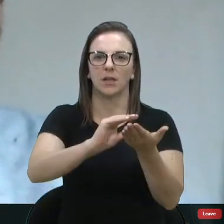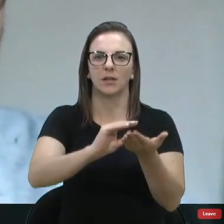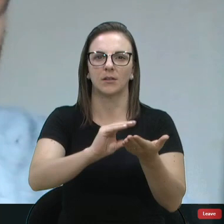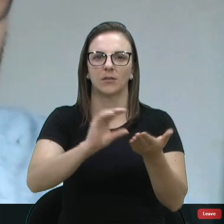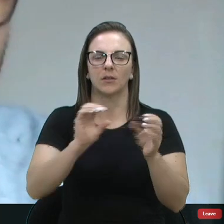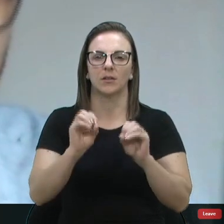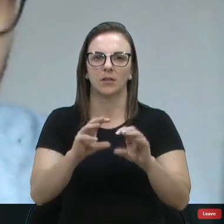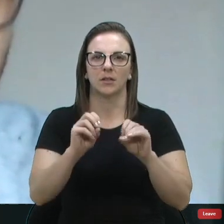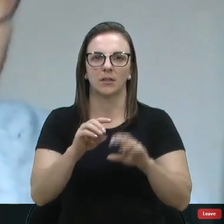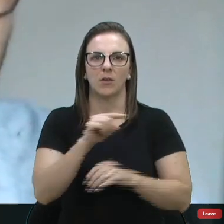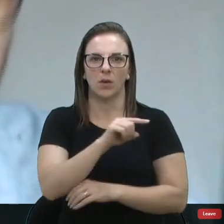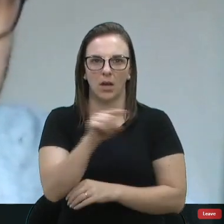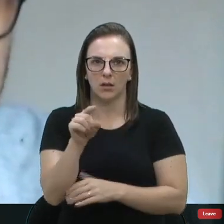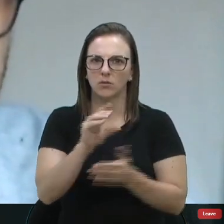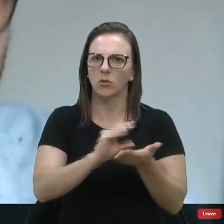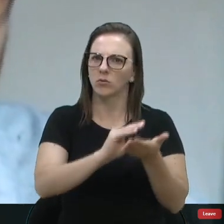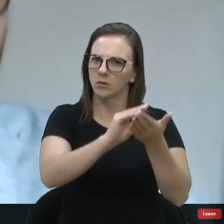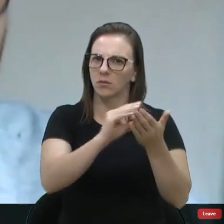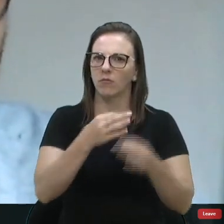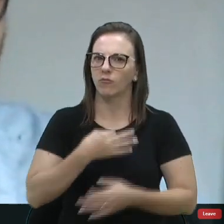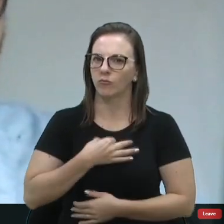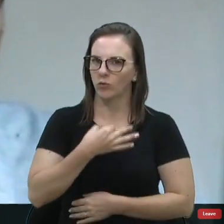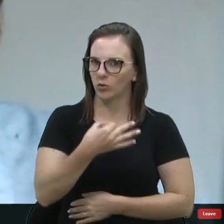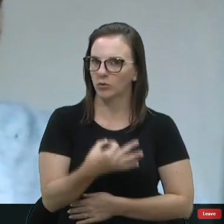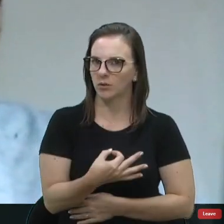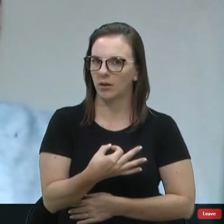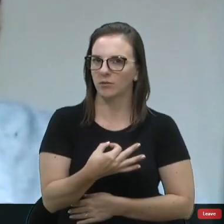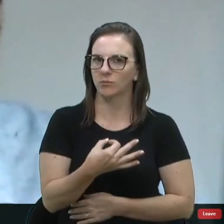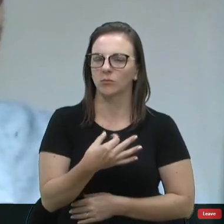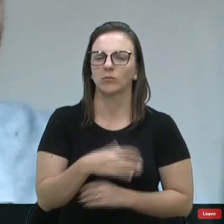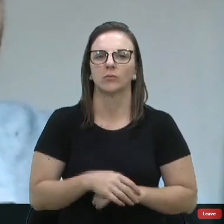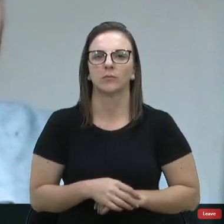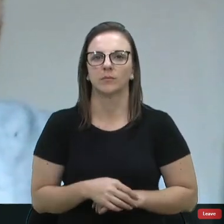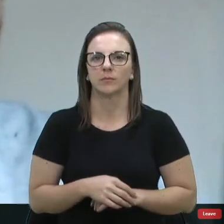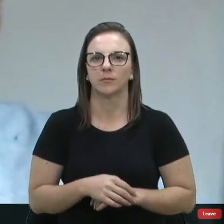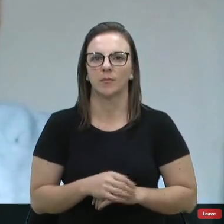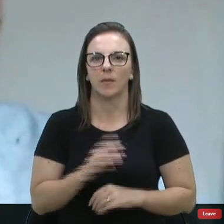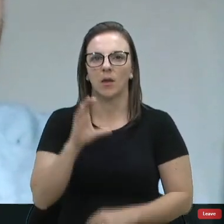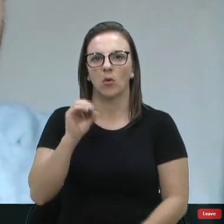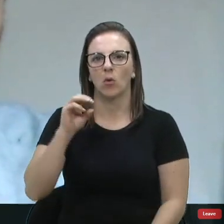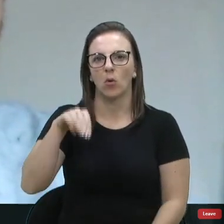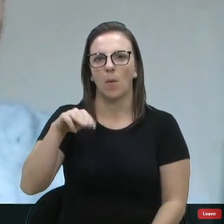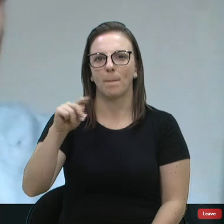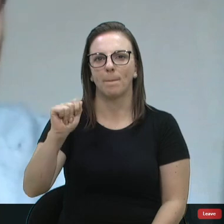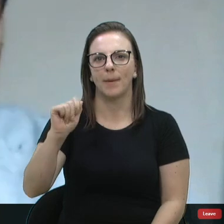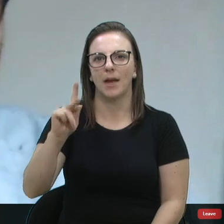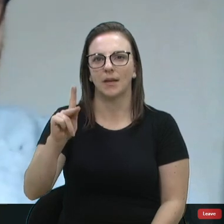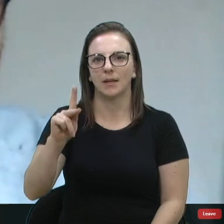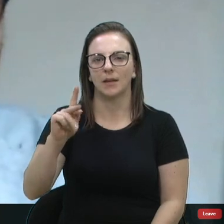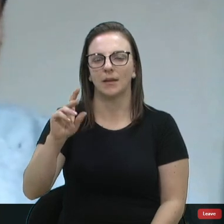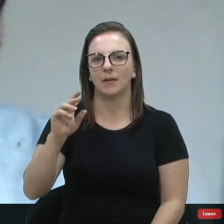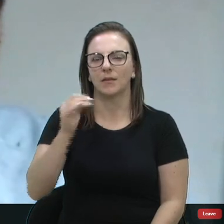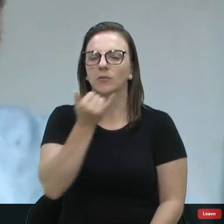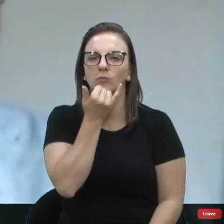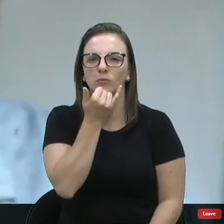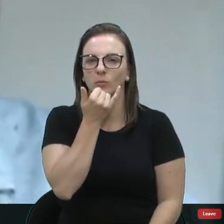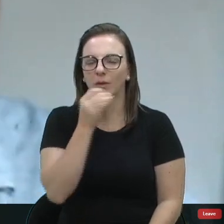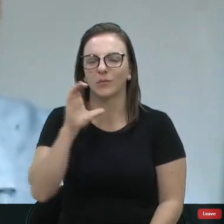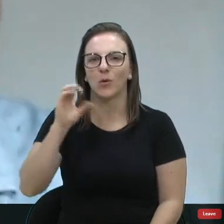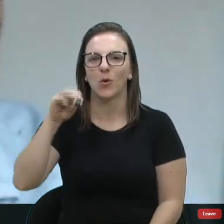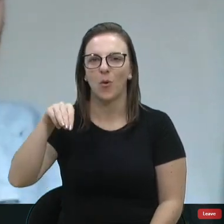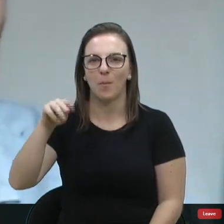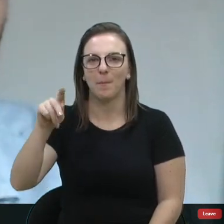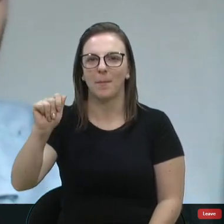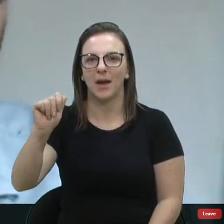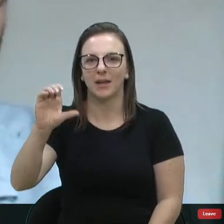conselhos atuam de uma forma voluntária. E lembrando que o conselho, o COMPAC, é um conselho consultivo. Ou seja, ele